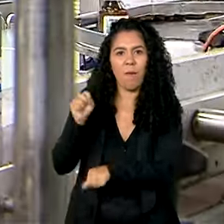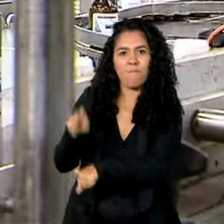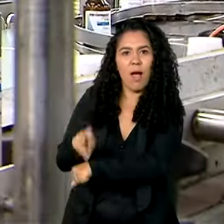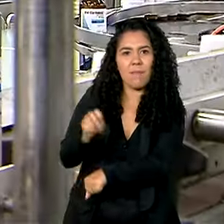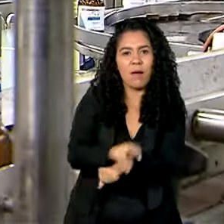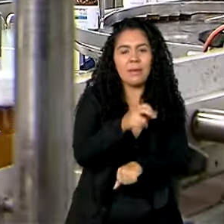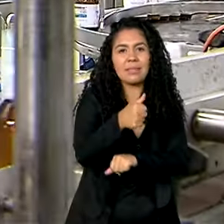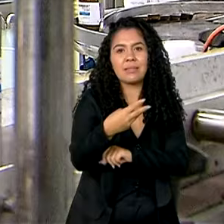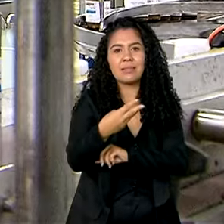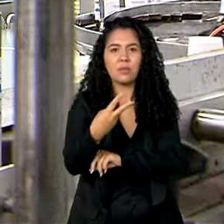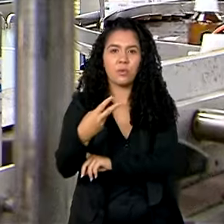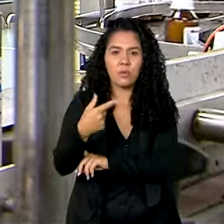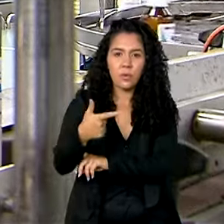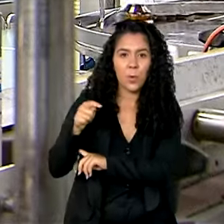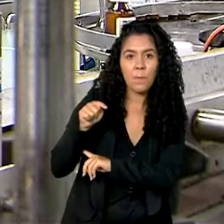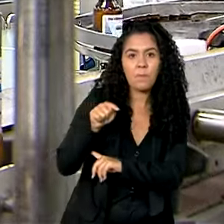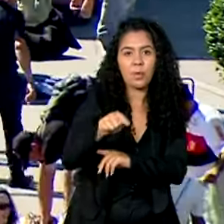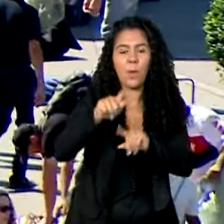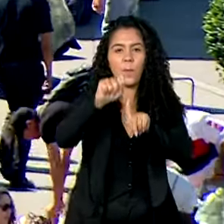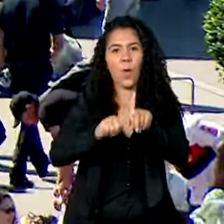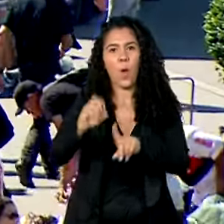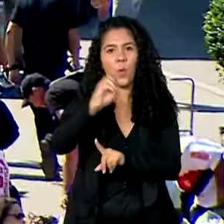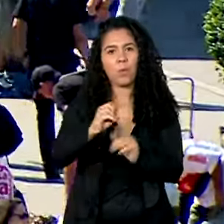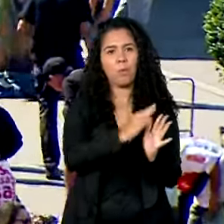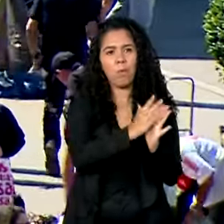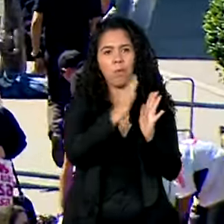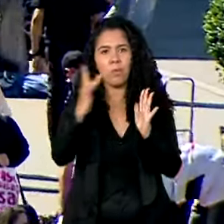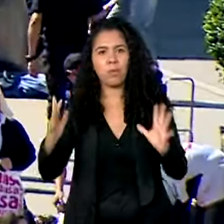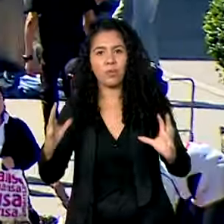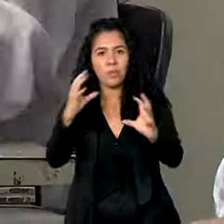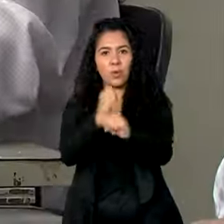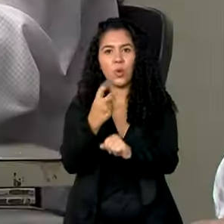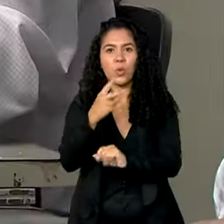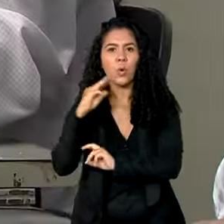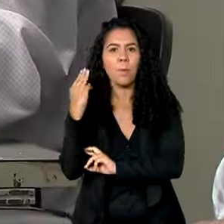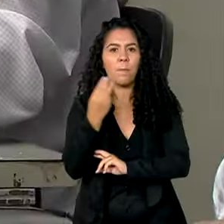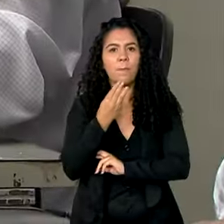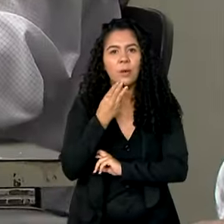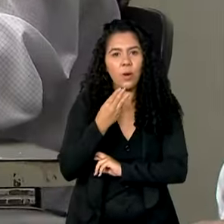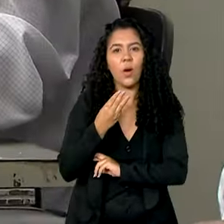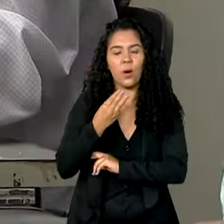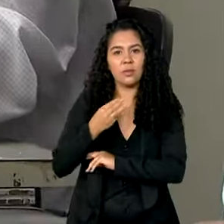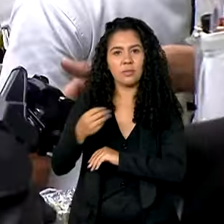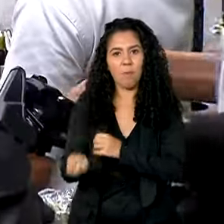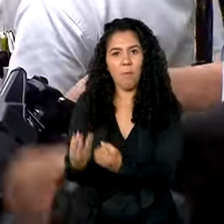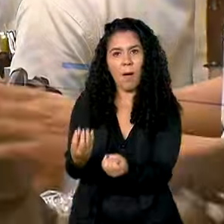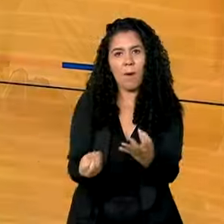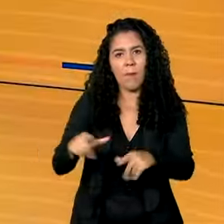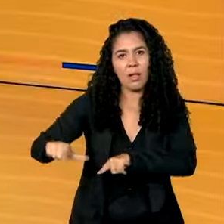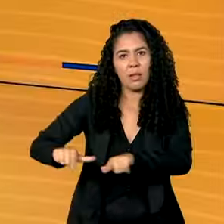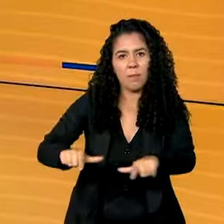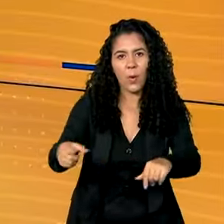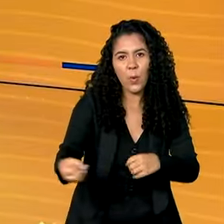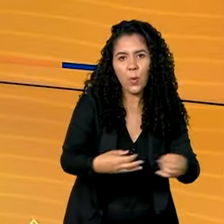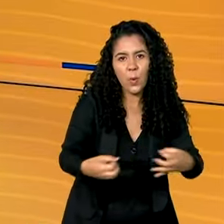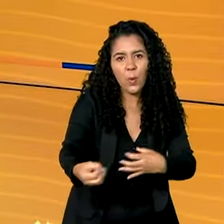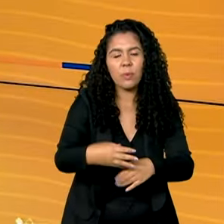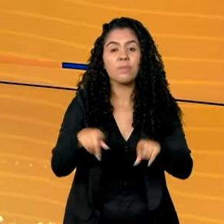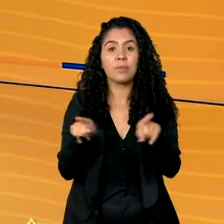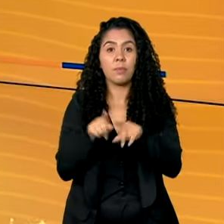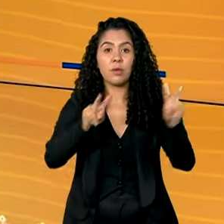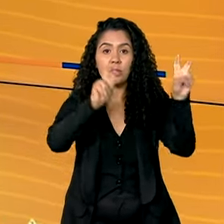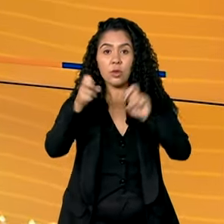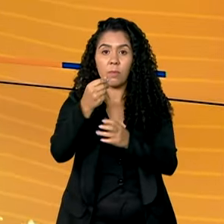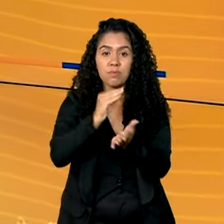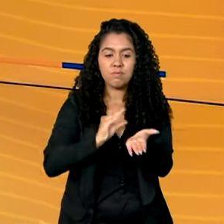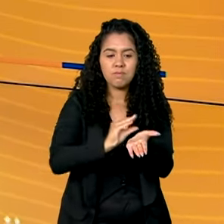carteira assinada em outubro. No acumulado do ano, são mais de 2 milhões e 100 mil novos postos de trabalho. Mais crédito